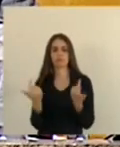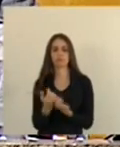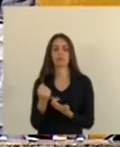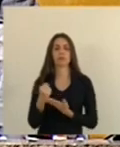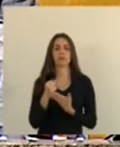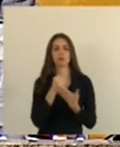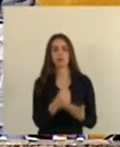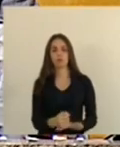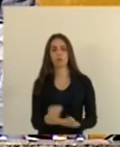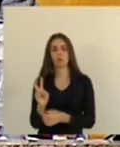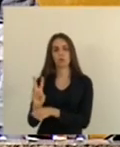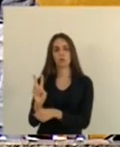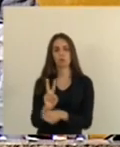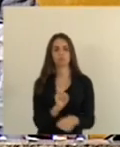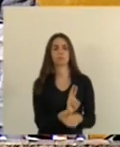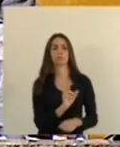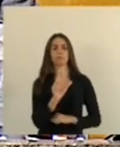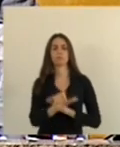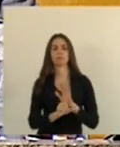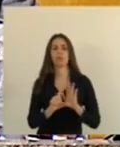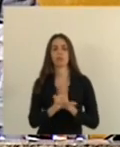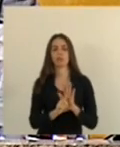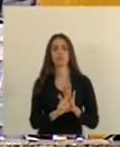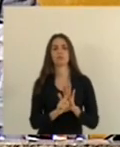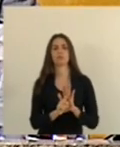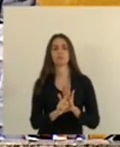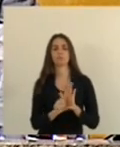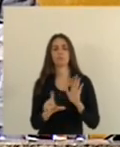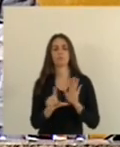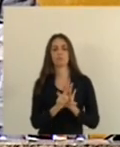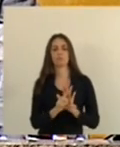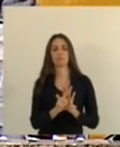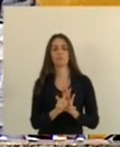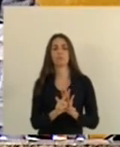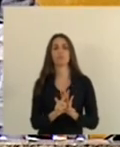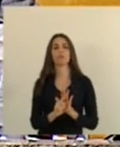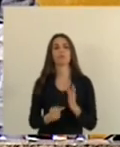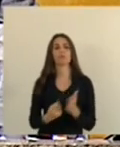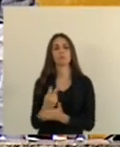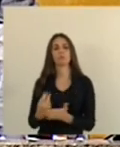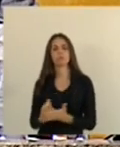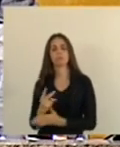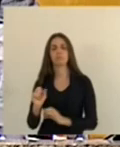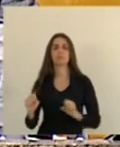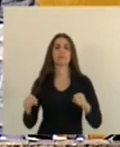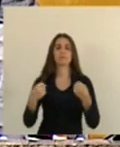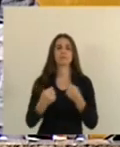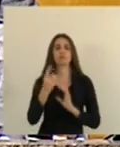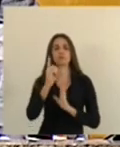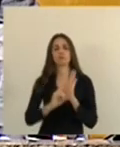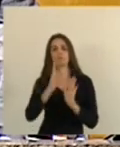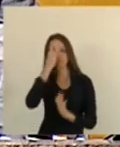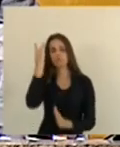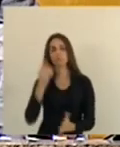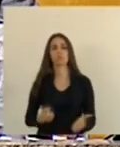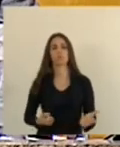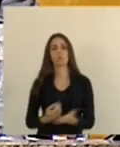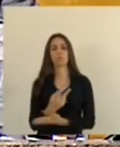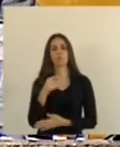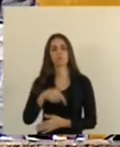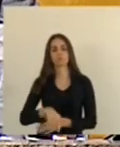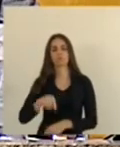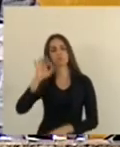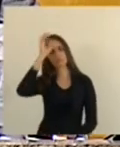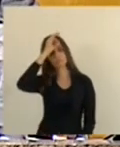fiscalização Do cumprimento Da legislação Consumerista Em defesa Dos direitos Dos consumidores Do Estado Espírito